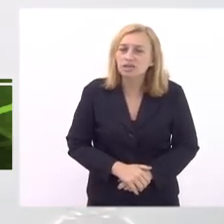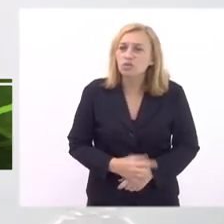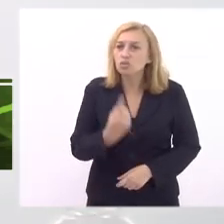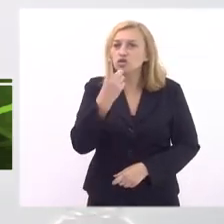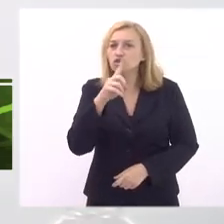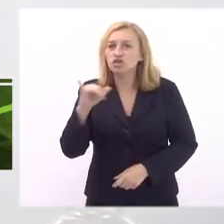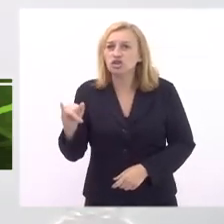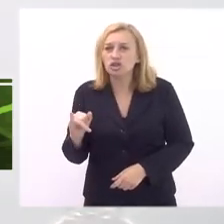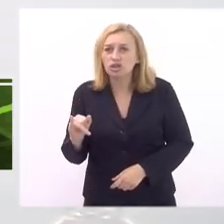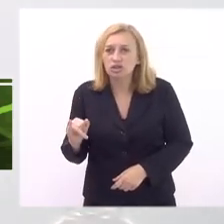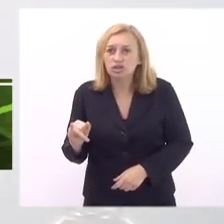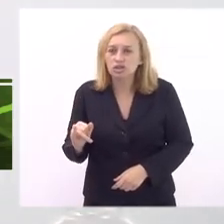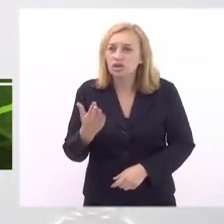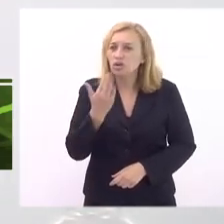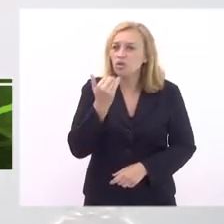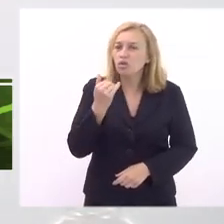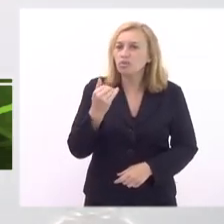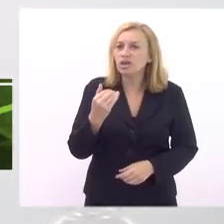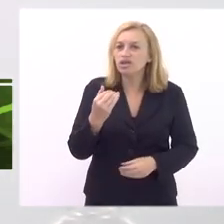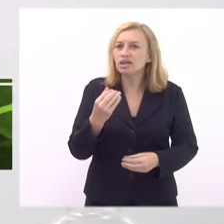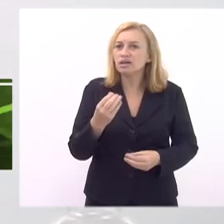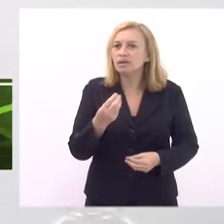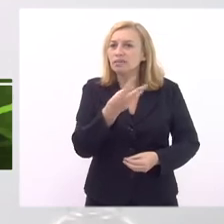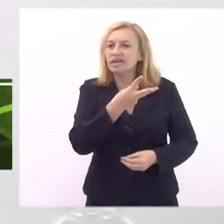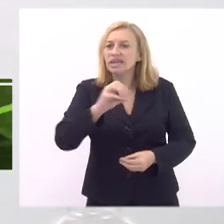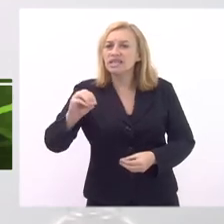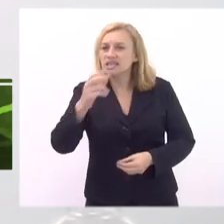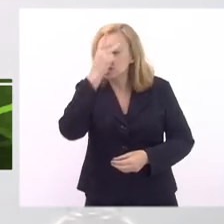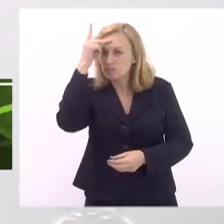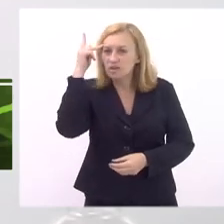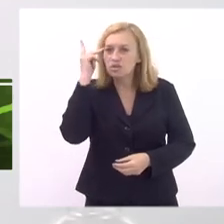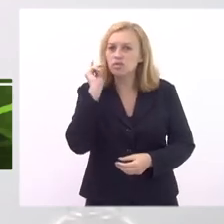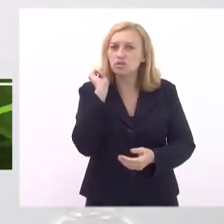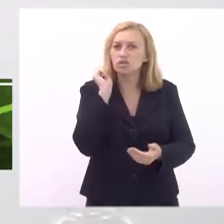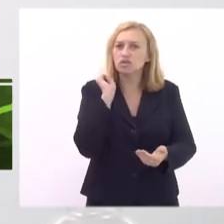como que você compra comida para 300 pessoas 300 reais